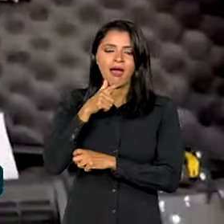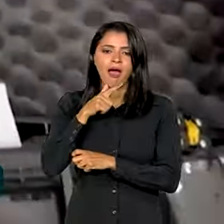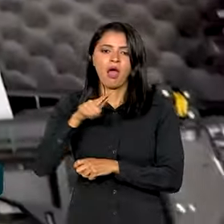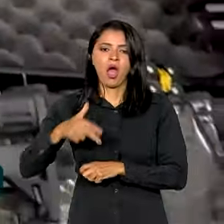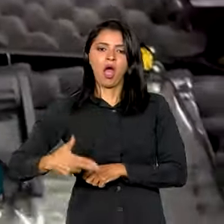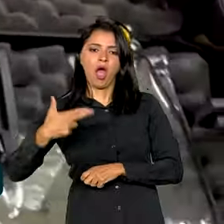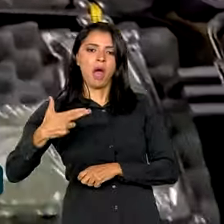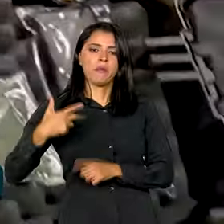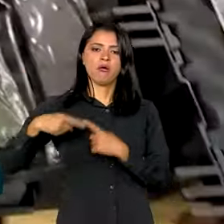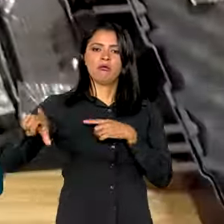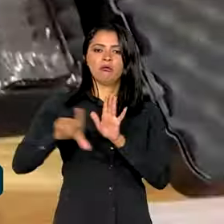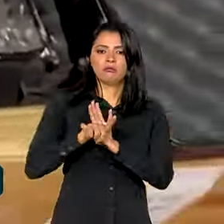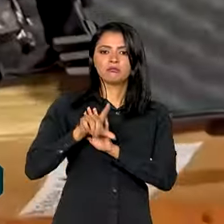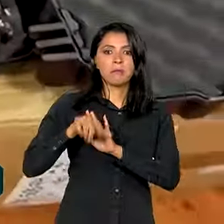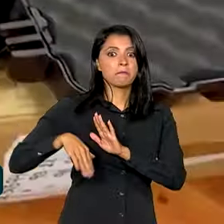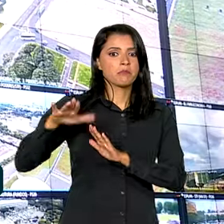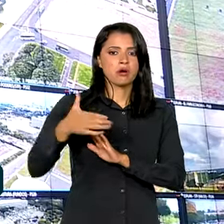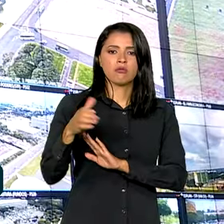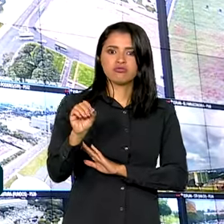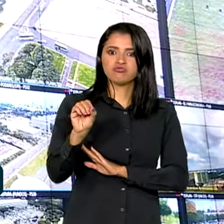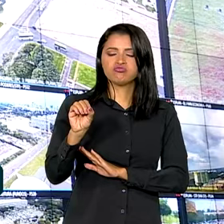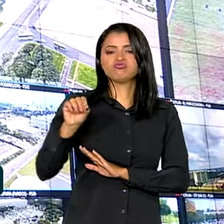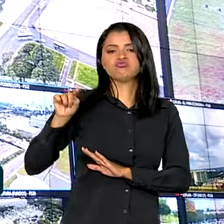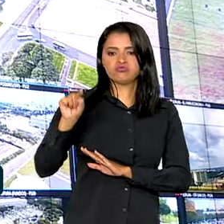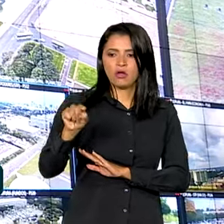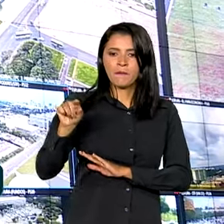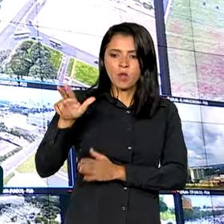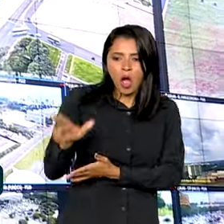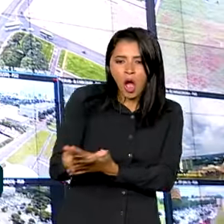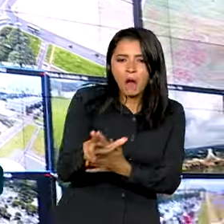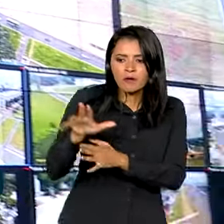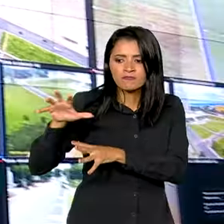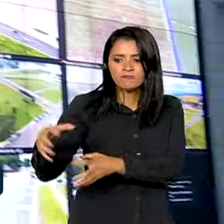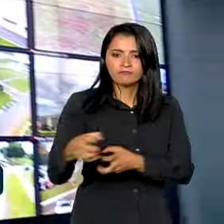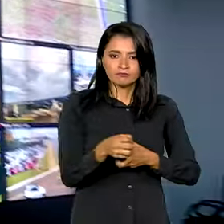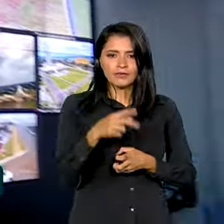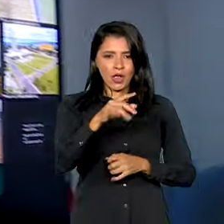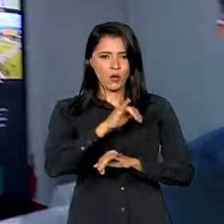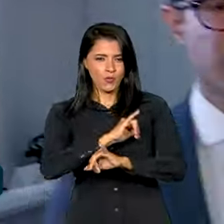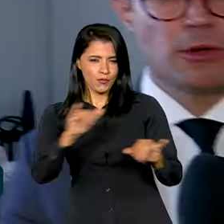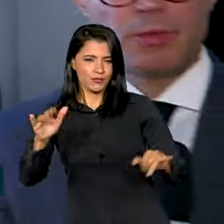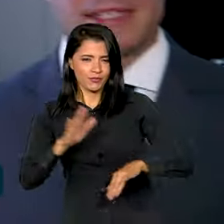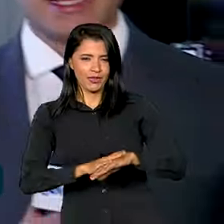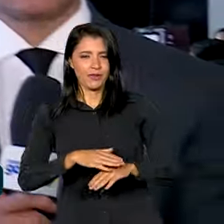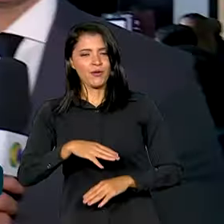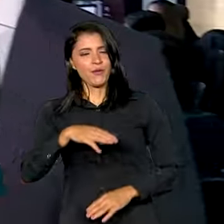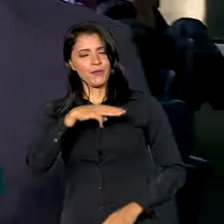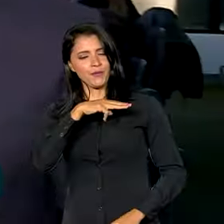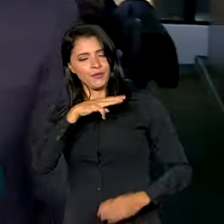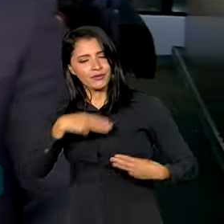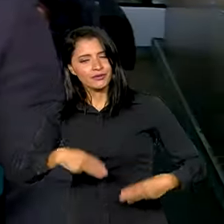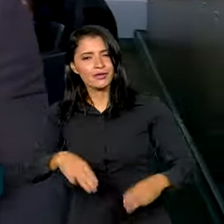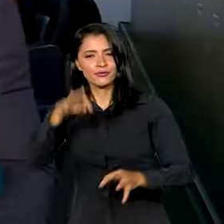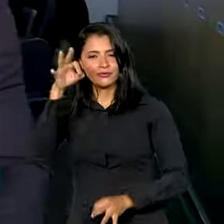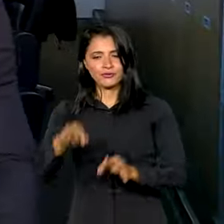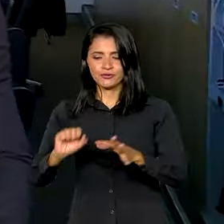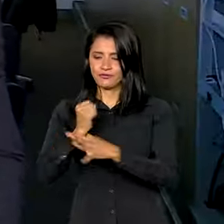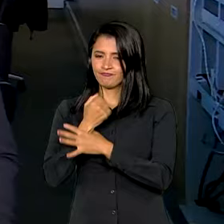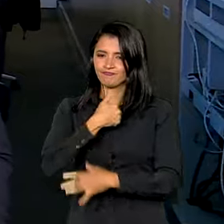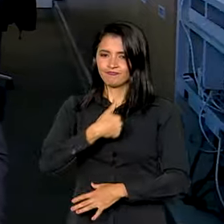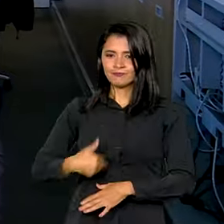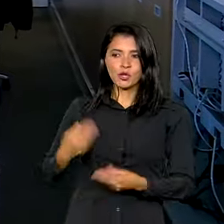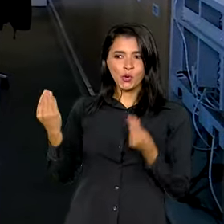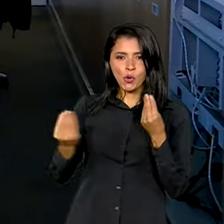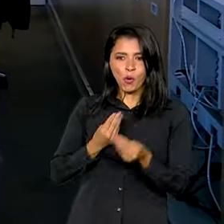Foram mais de 10 mil apreendidas. Os números divulgados pelo Ministério da Justiça e Segurança Pública são baseados em dados enviados pelos